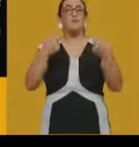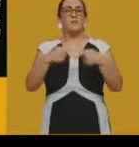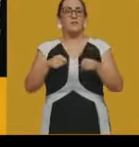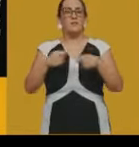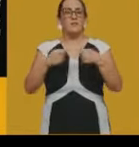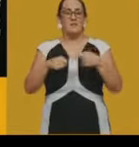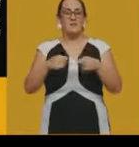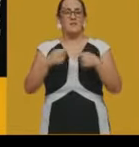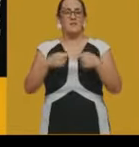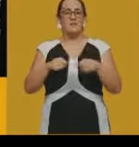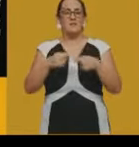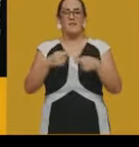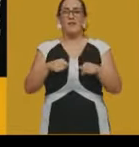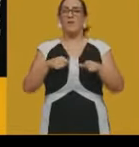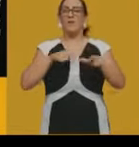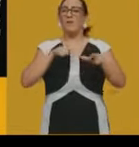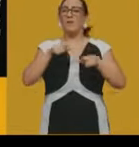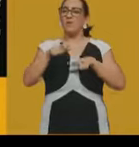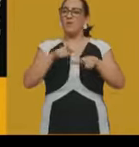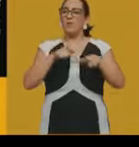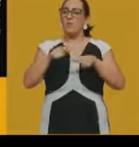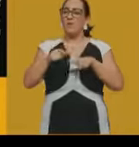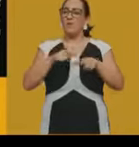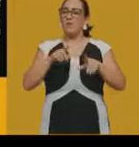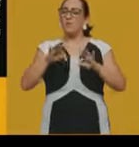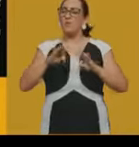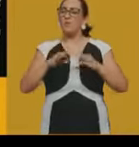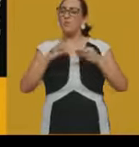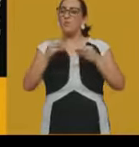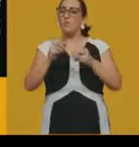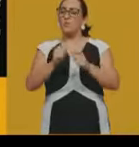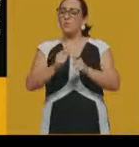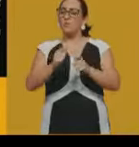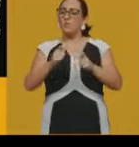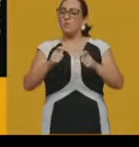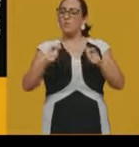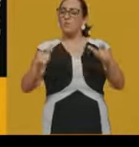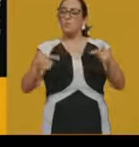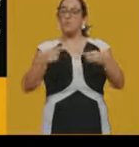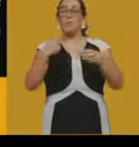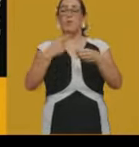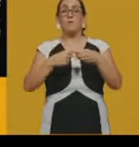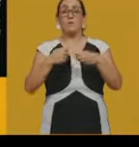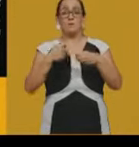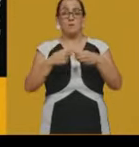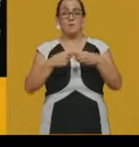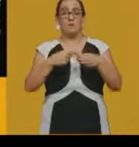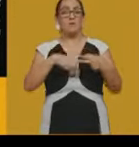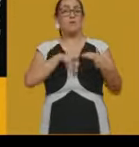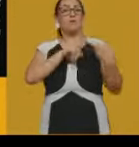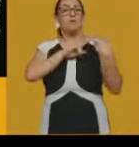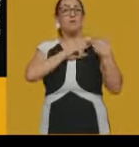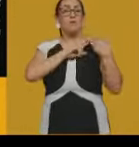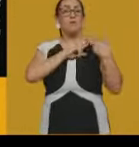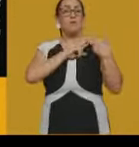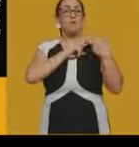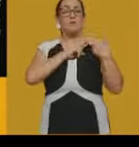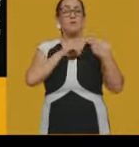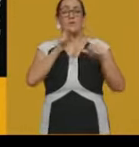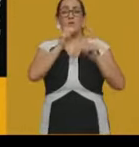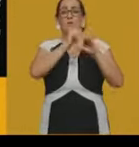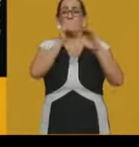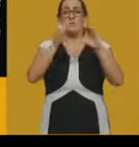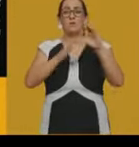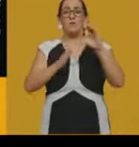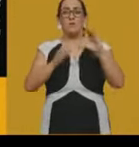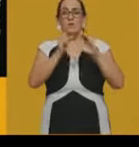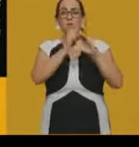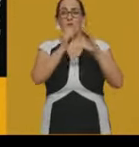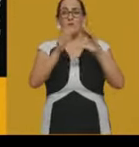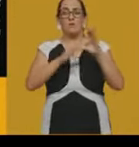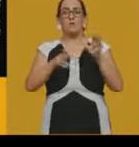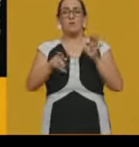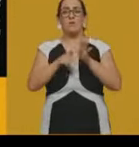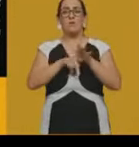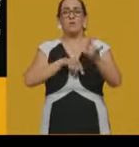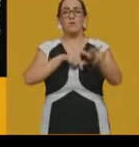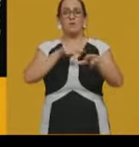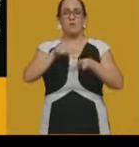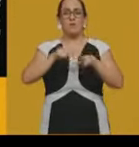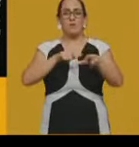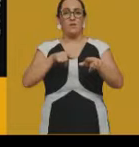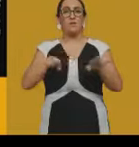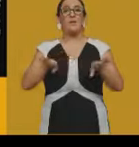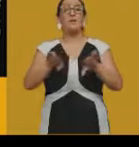gente tem um crescimento muito grande das cidades justamente em função dessas características do trabalho, mas a gente tem também uma grande